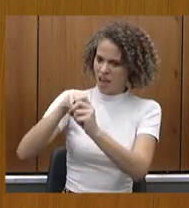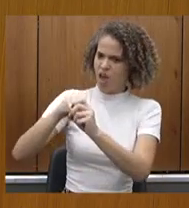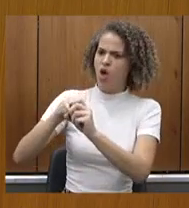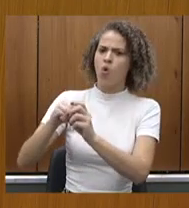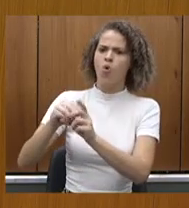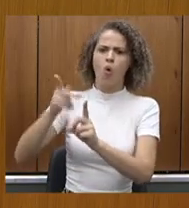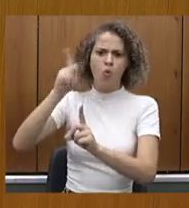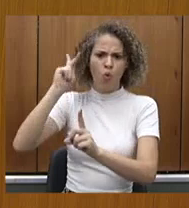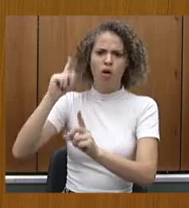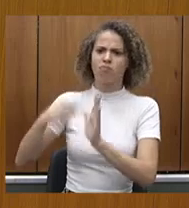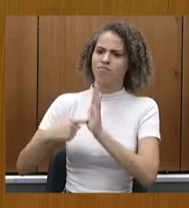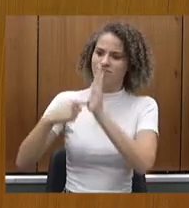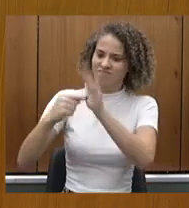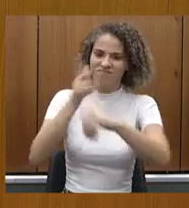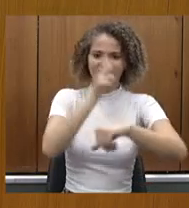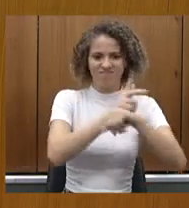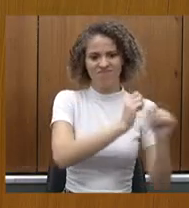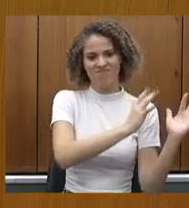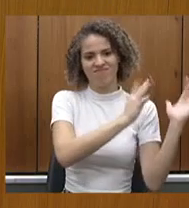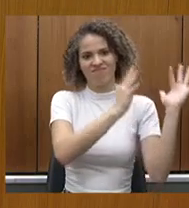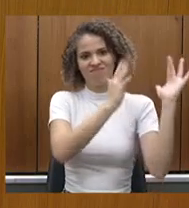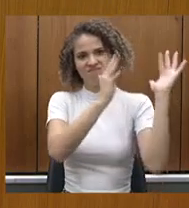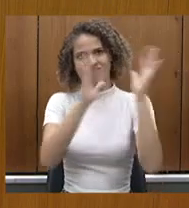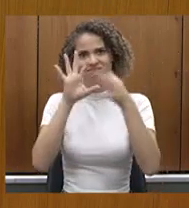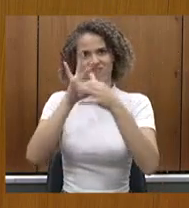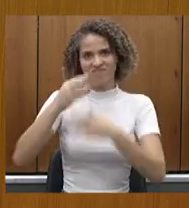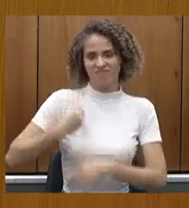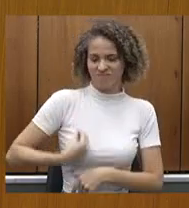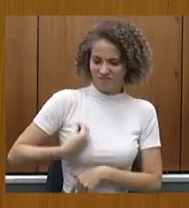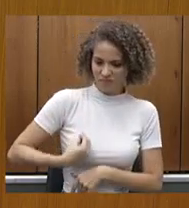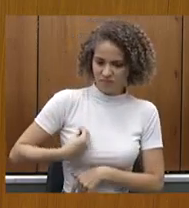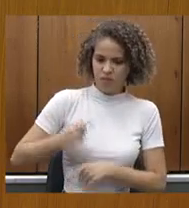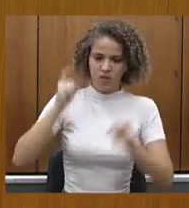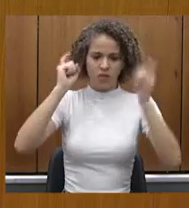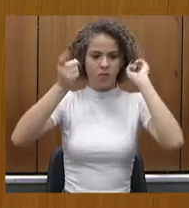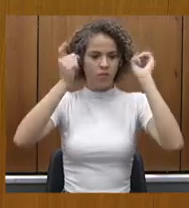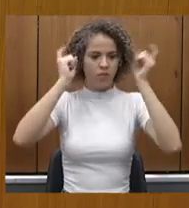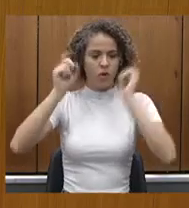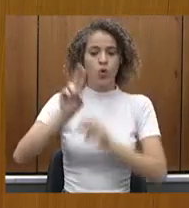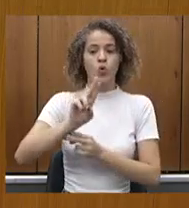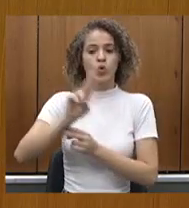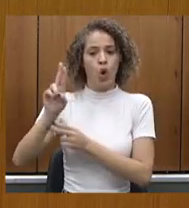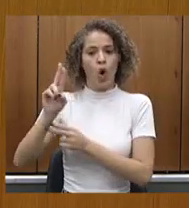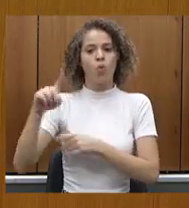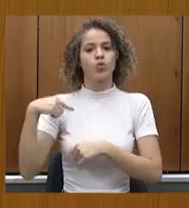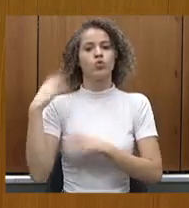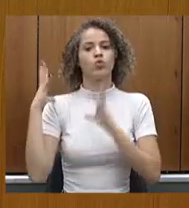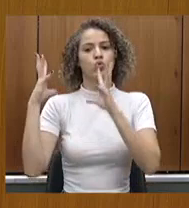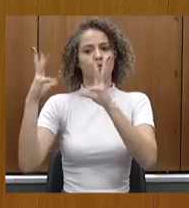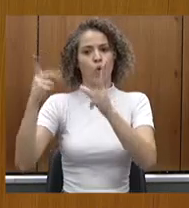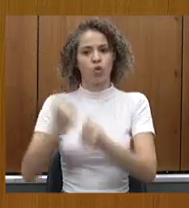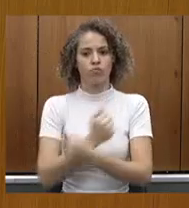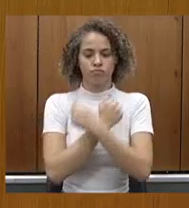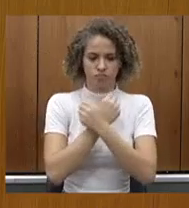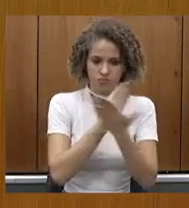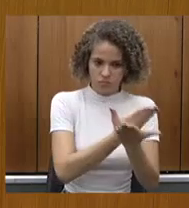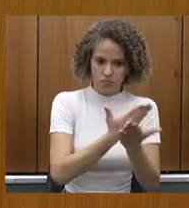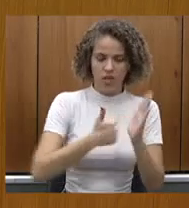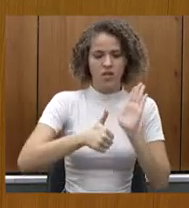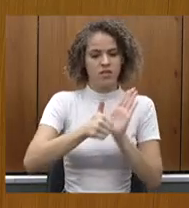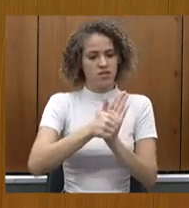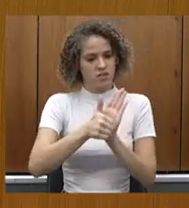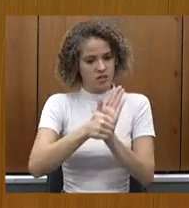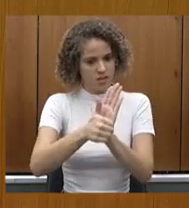que apareceu aqui no vídeo, mas também está presente na reunião. Em nome dos dois, eu abraço todos os servidores da